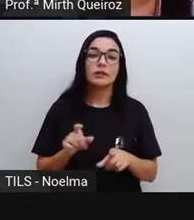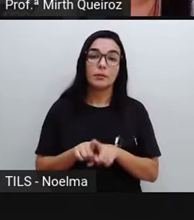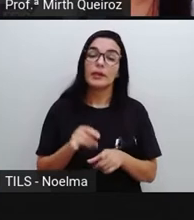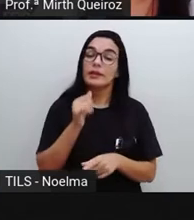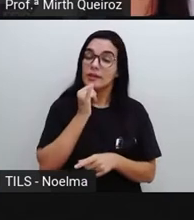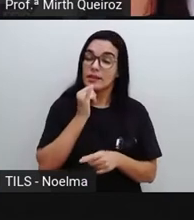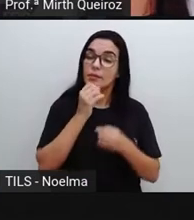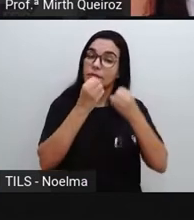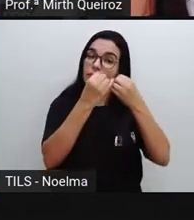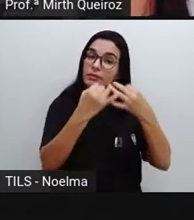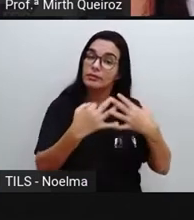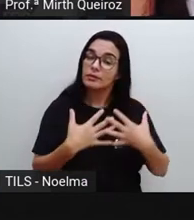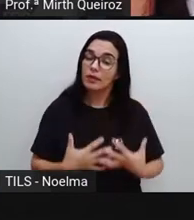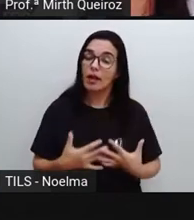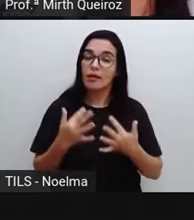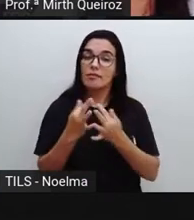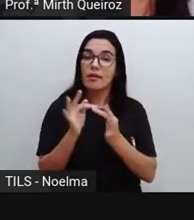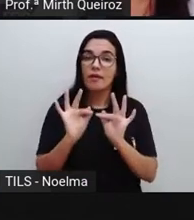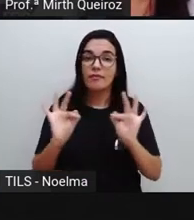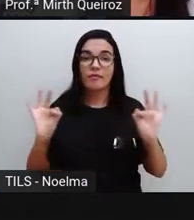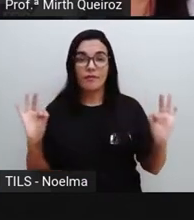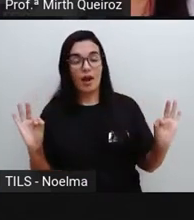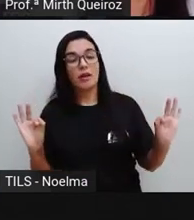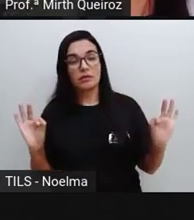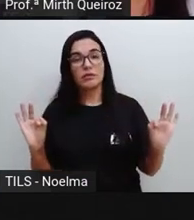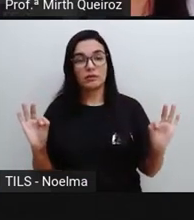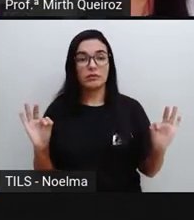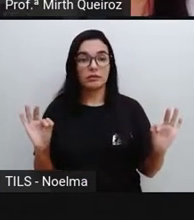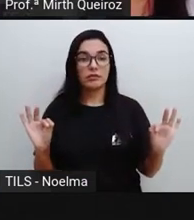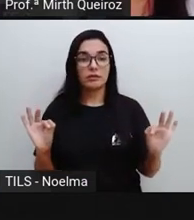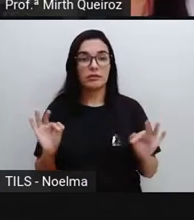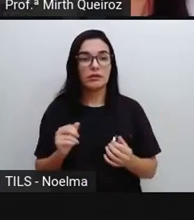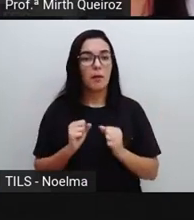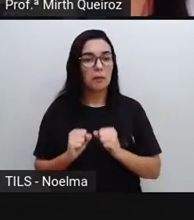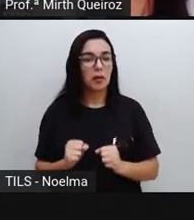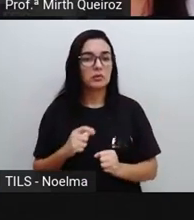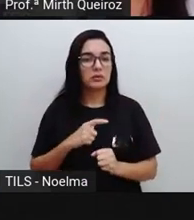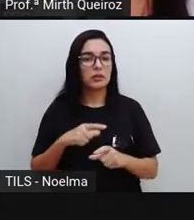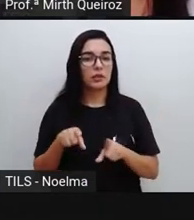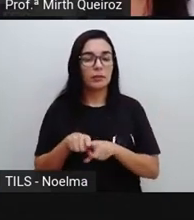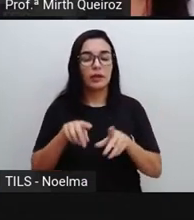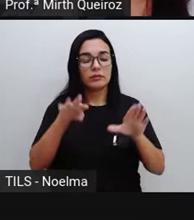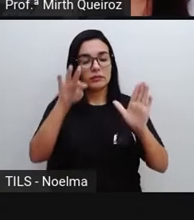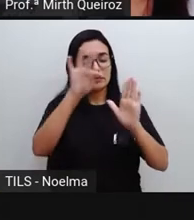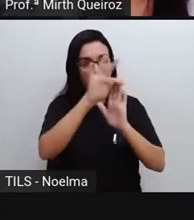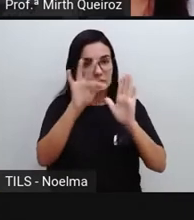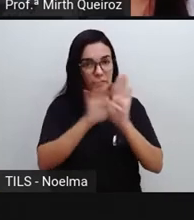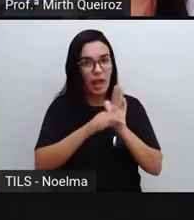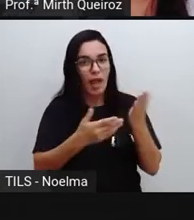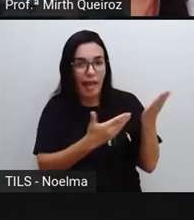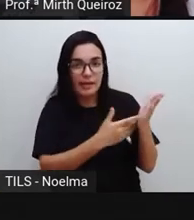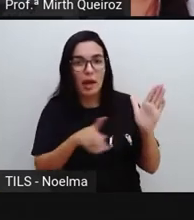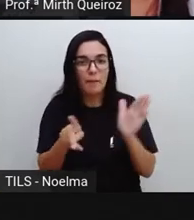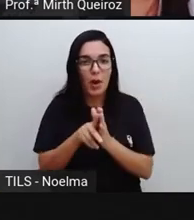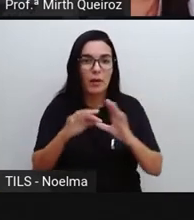exemplos, né? Que é colocar aquela palavra dentro de frases, pra gente entender ela dentro de um contexto.